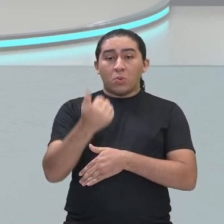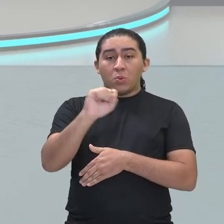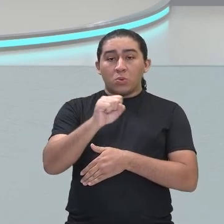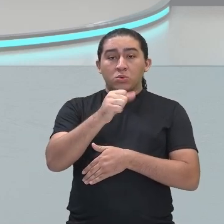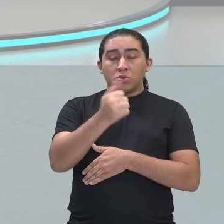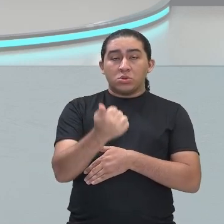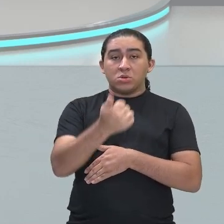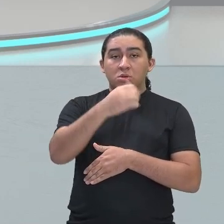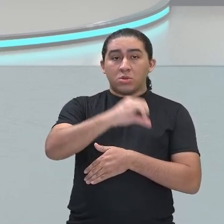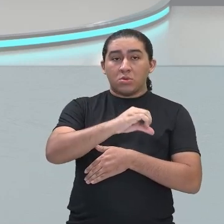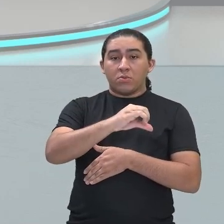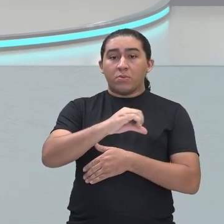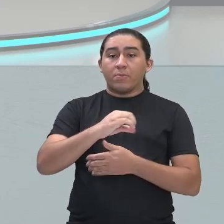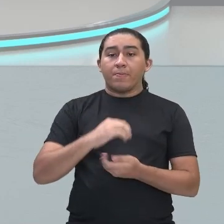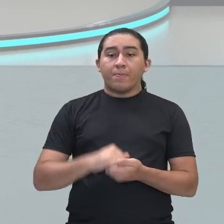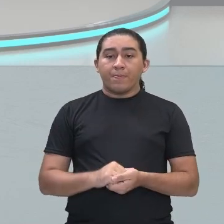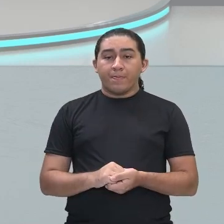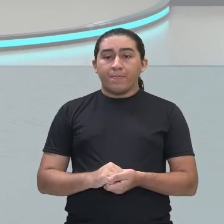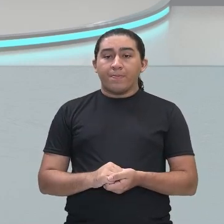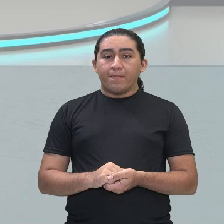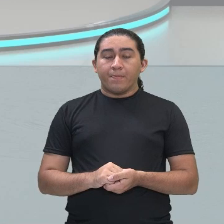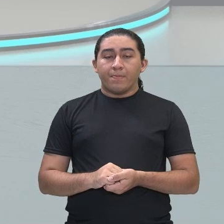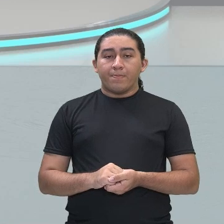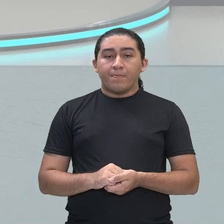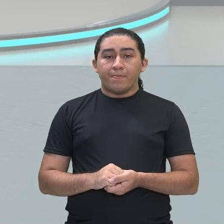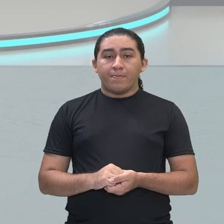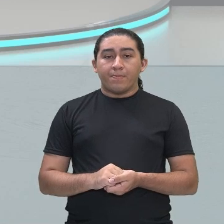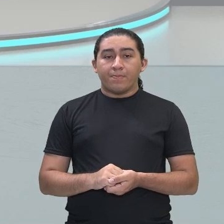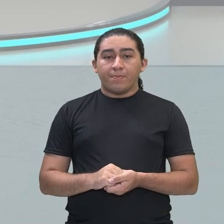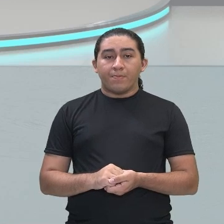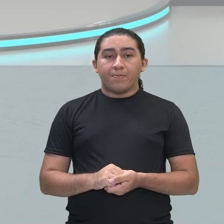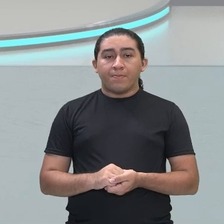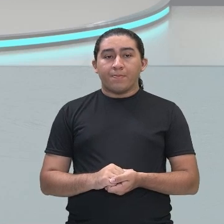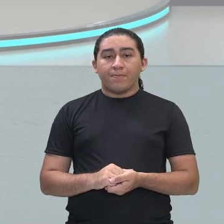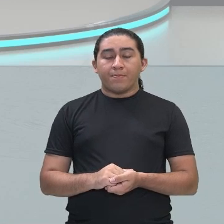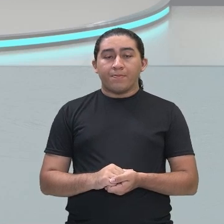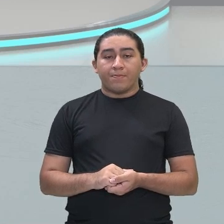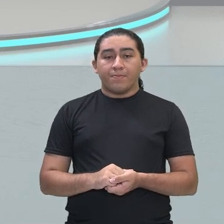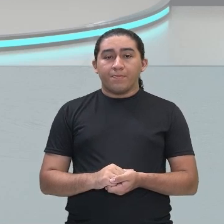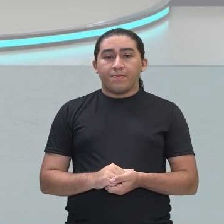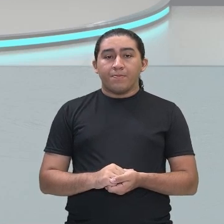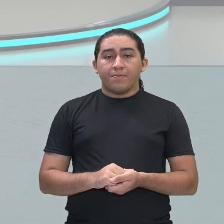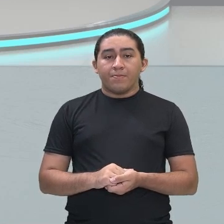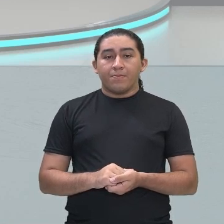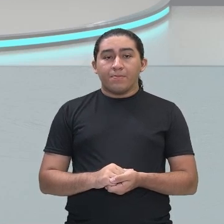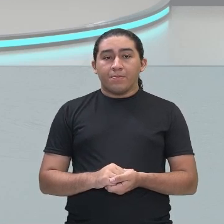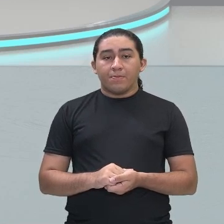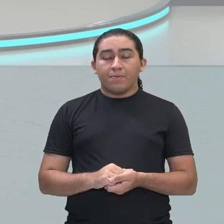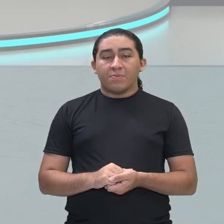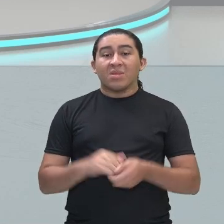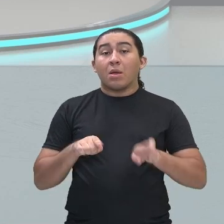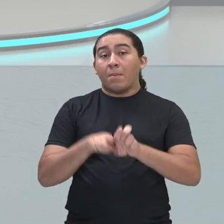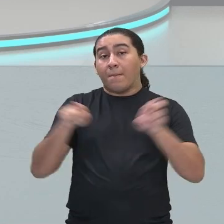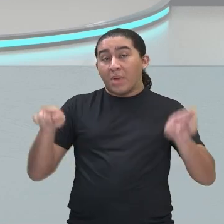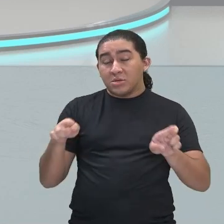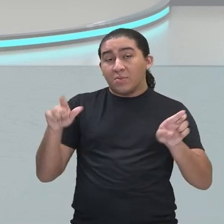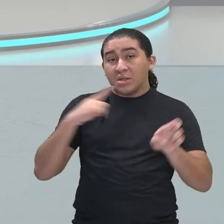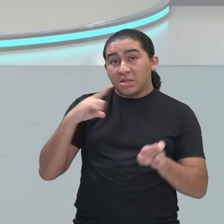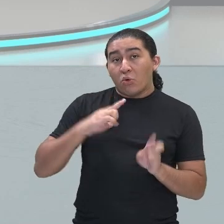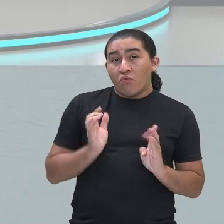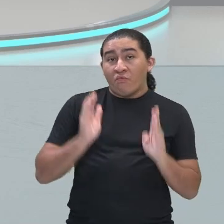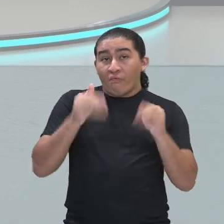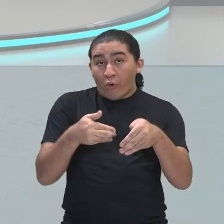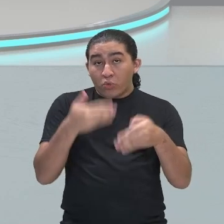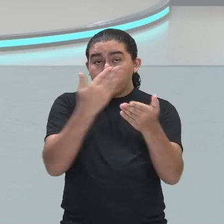1819. Mas, para trabalhar, para falar, para se concentrar, nós